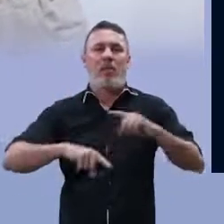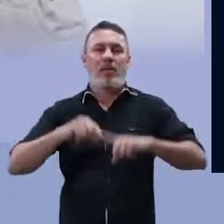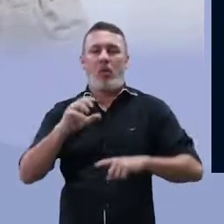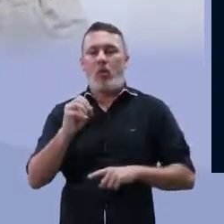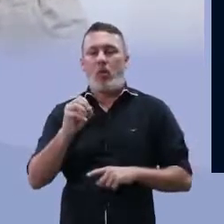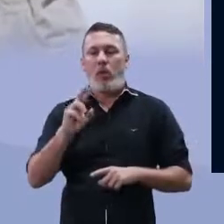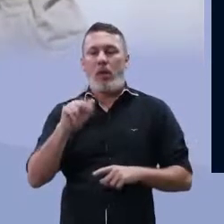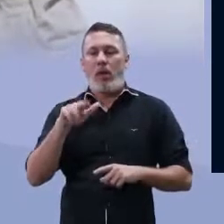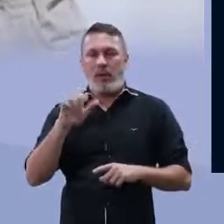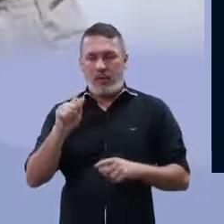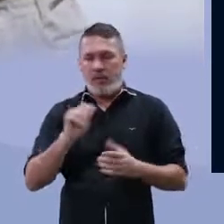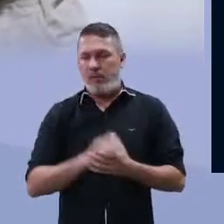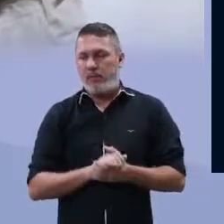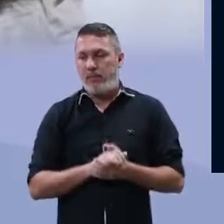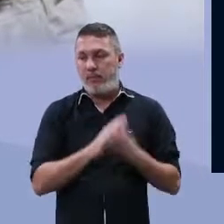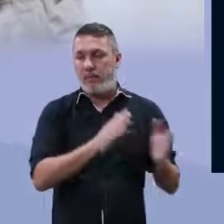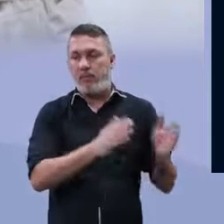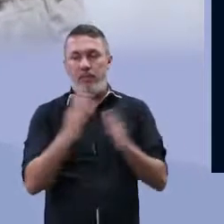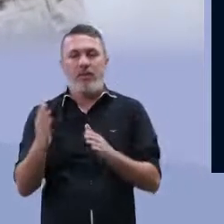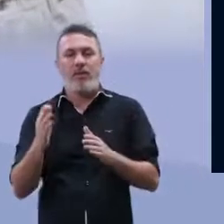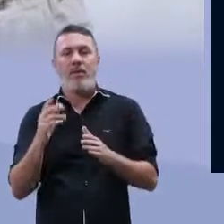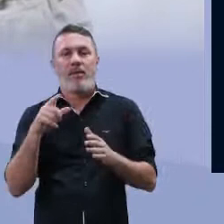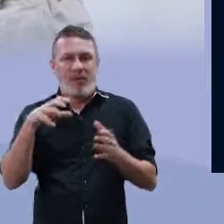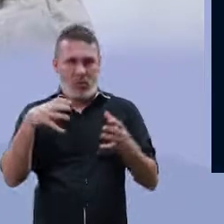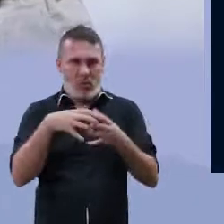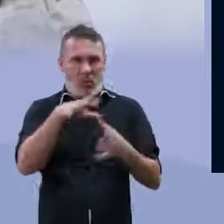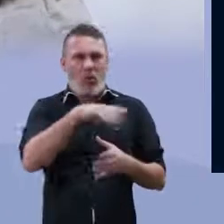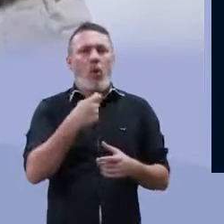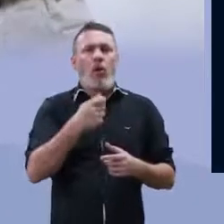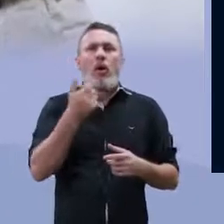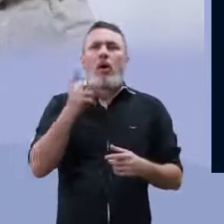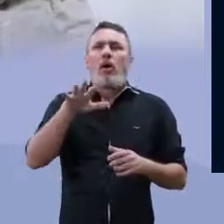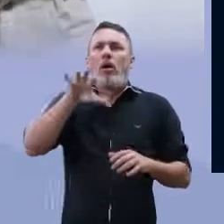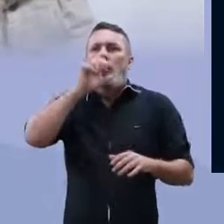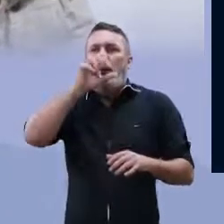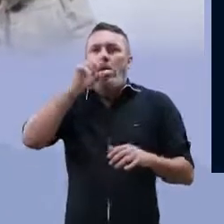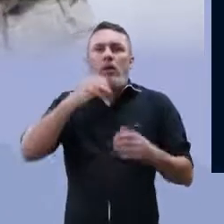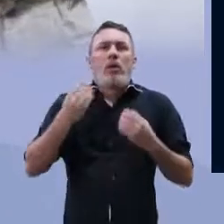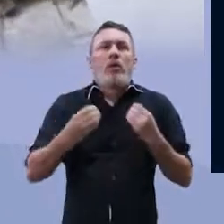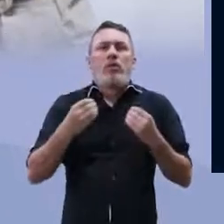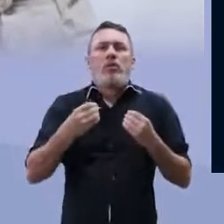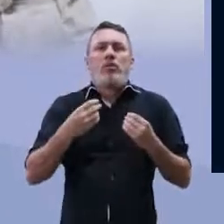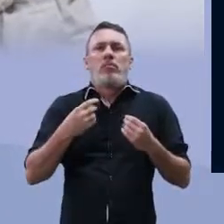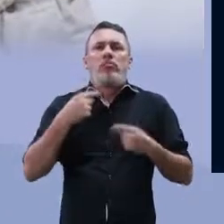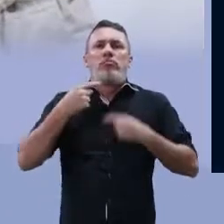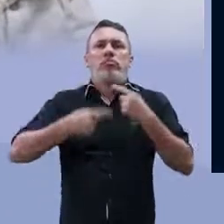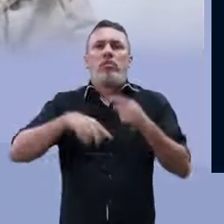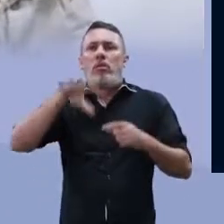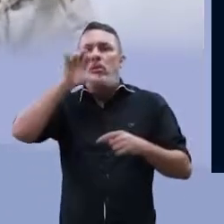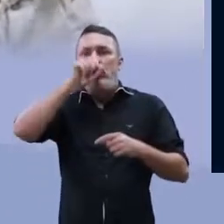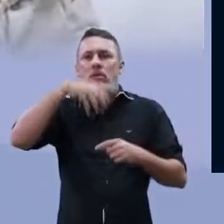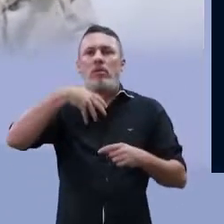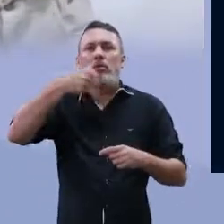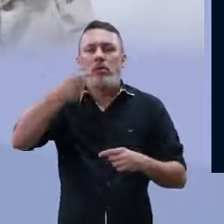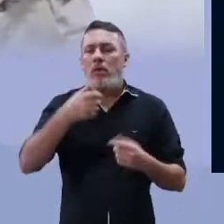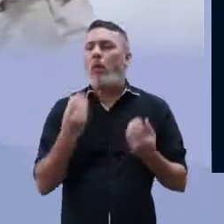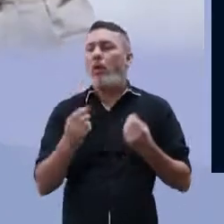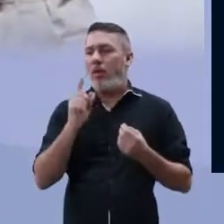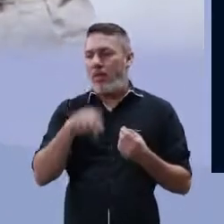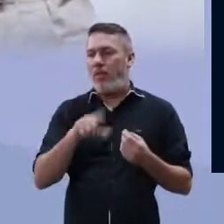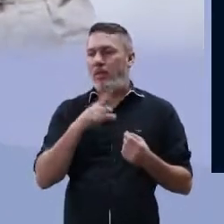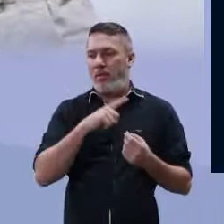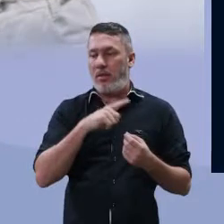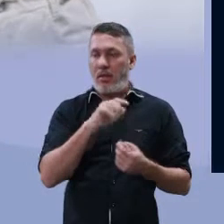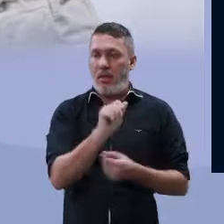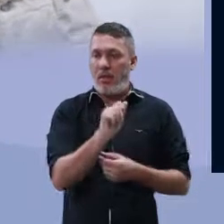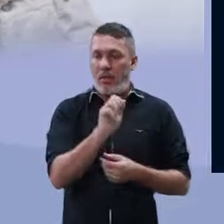matéria orgânica. Quanto à sua forma de respiração, elas podem ser aeróbicas ou